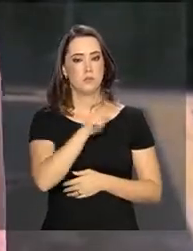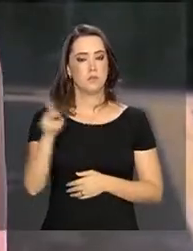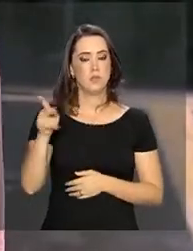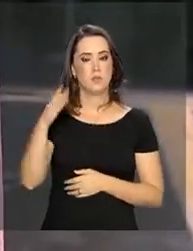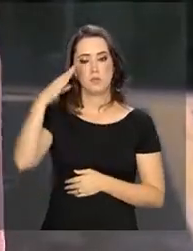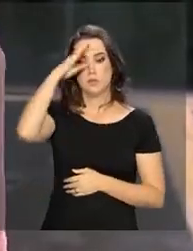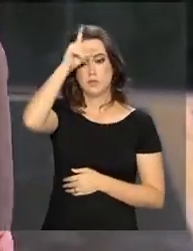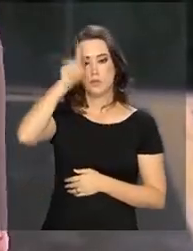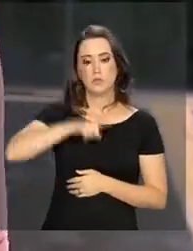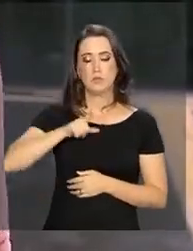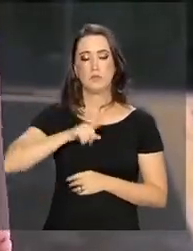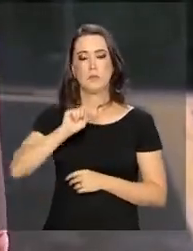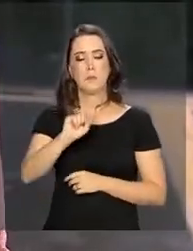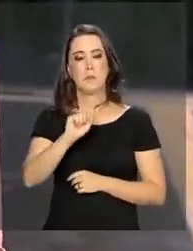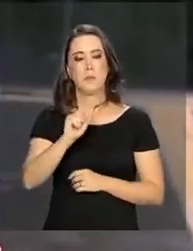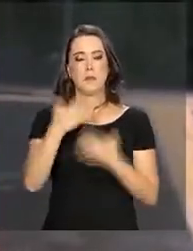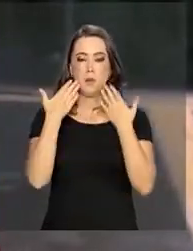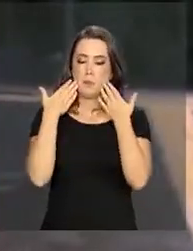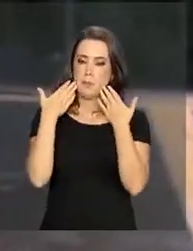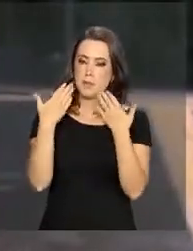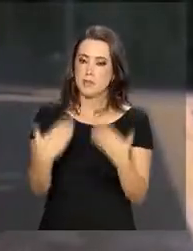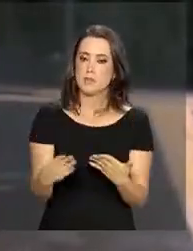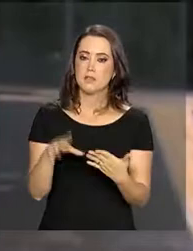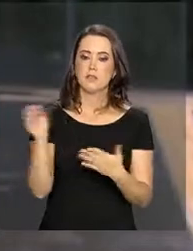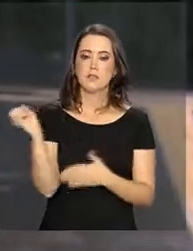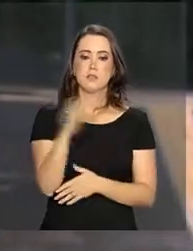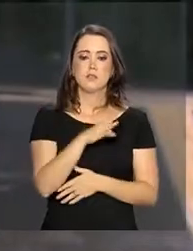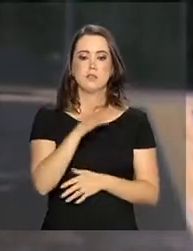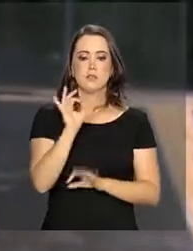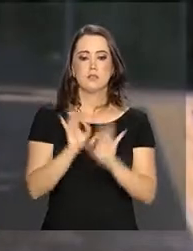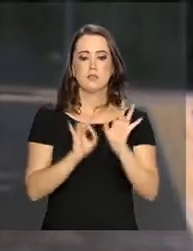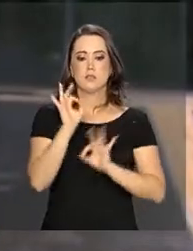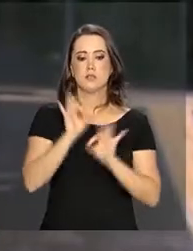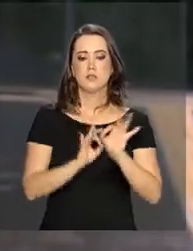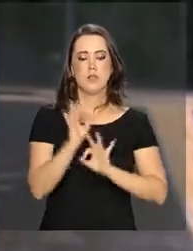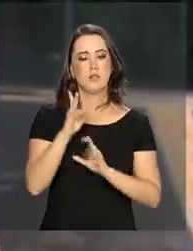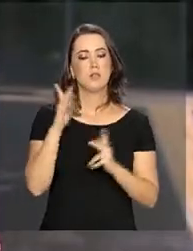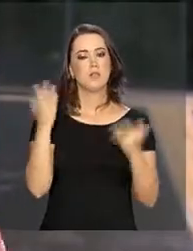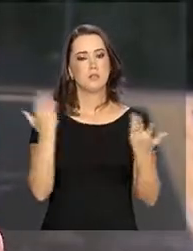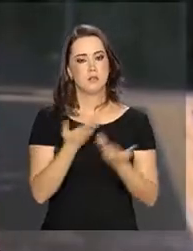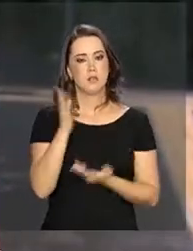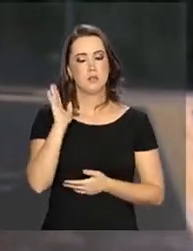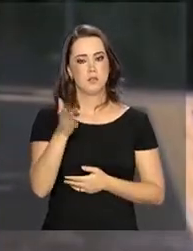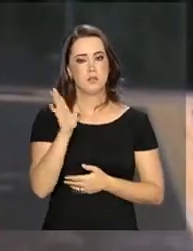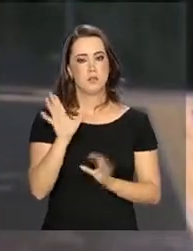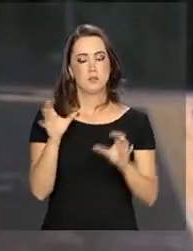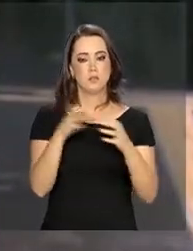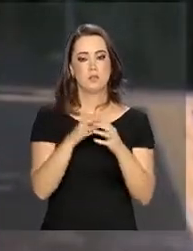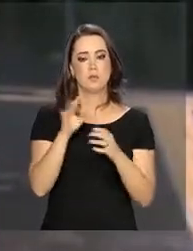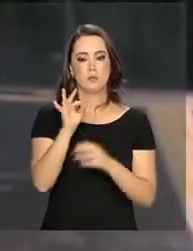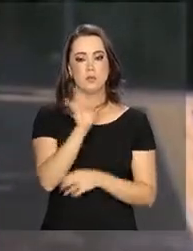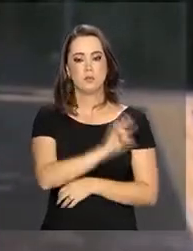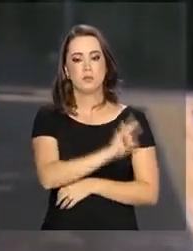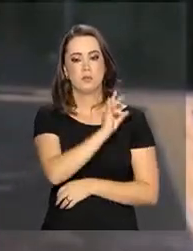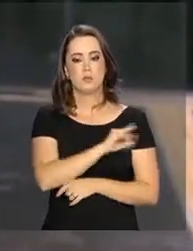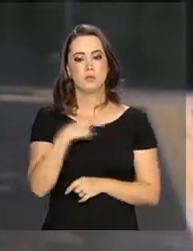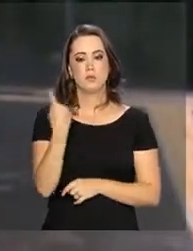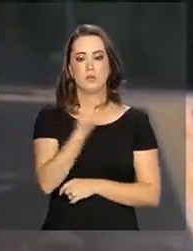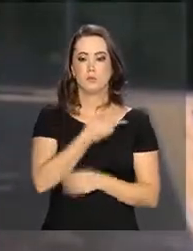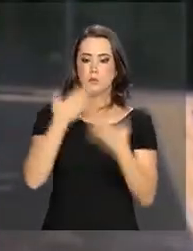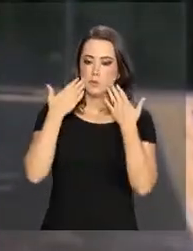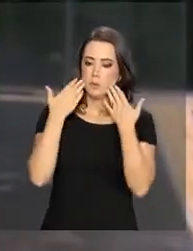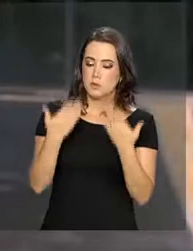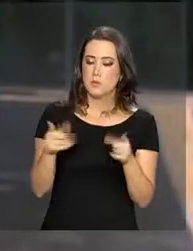eleito Jair Bolsonaro, ele foi apresentado a essa nova estrutura que foi desenhada pelos grupos técnicos, estrutura que nós